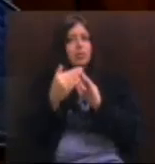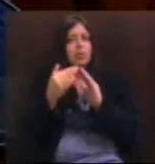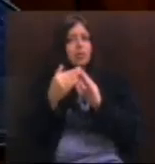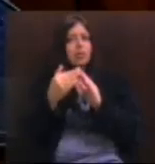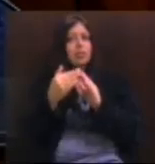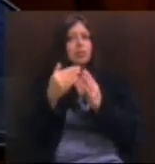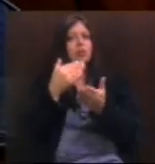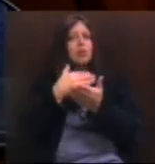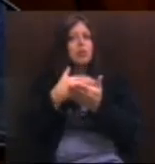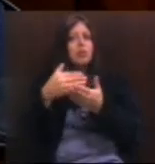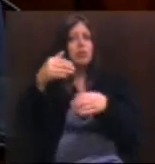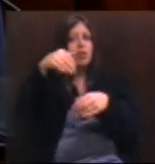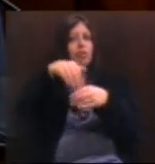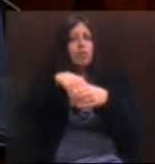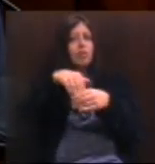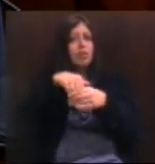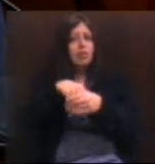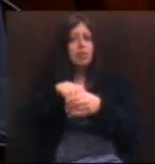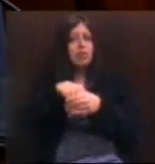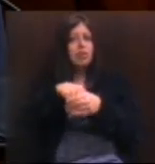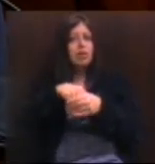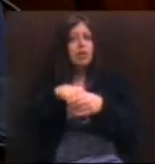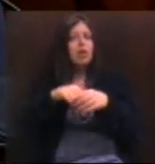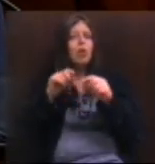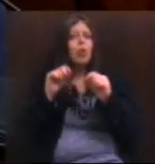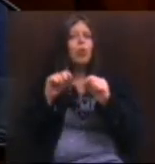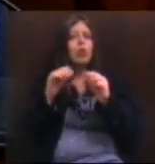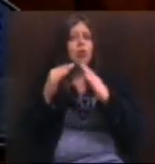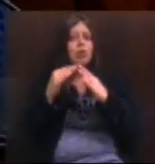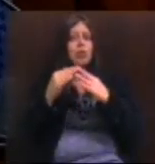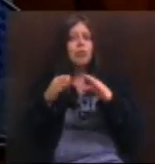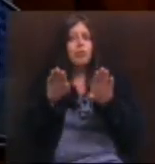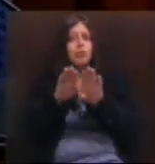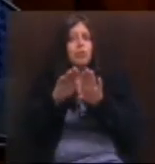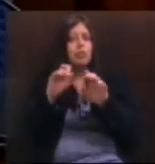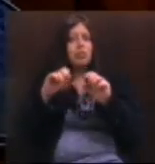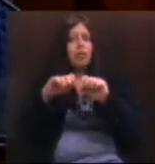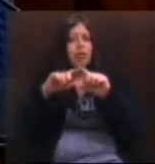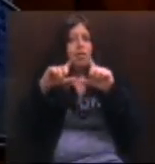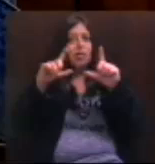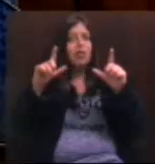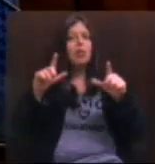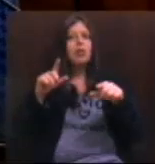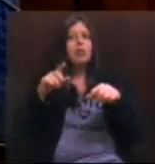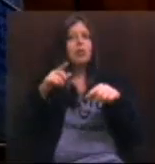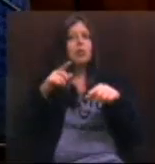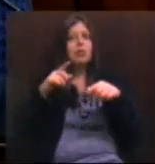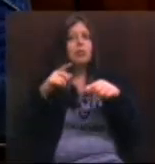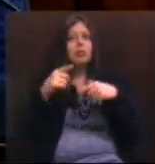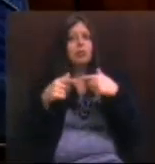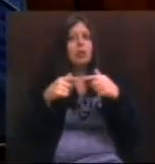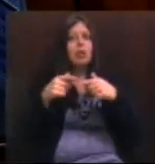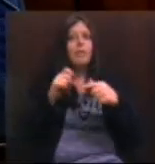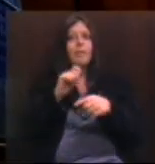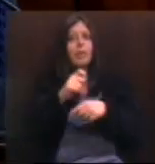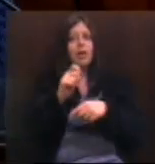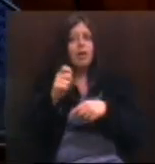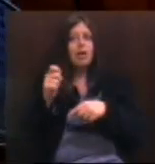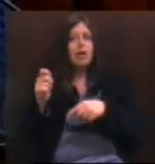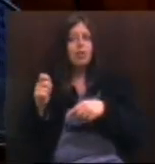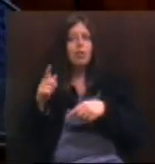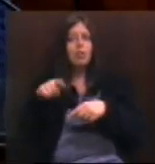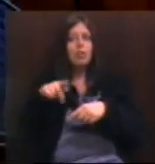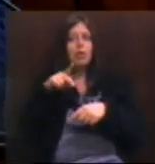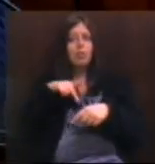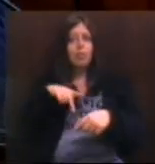desde a votação do impeachment, quando a casa amanheceu fechada, com seus trabalhadores sendo pagos pelo povo, tiveram ponto livre